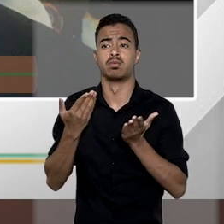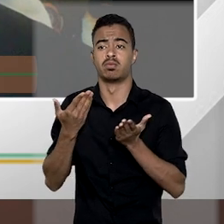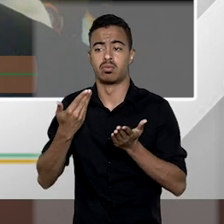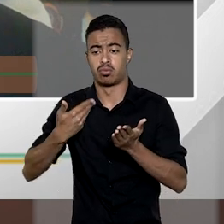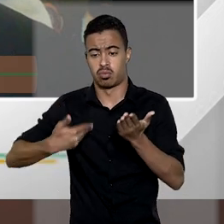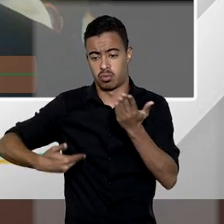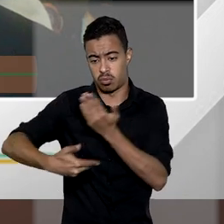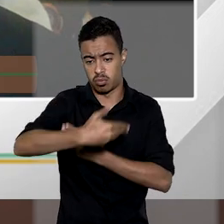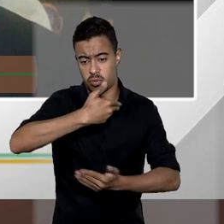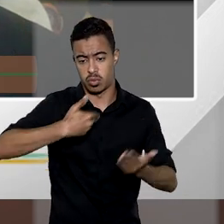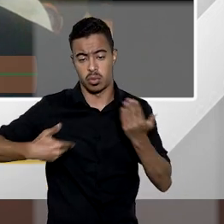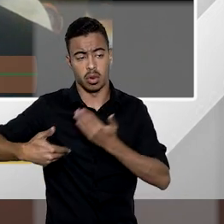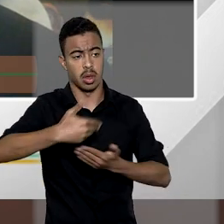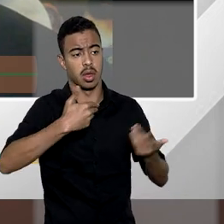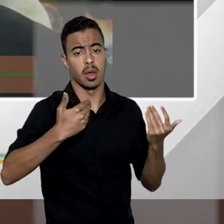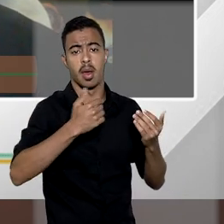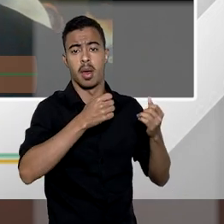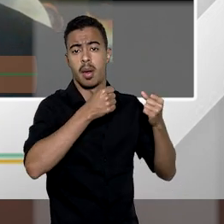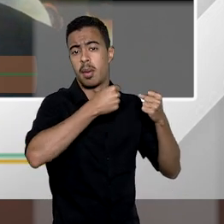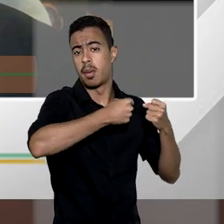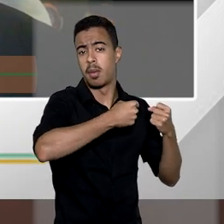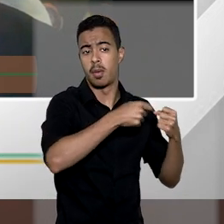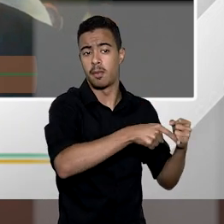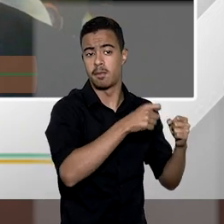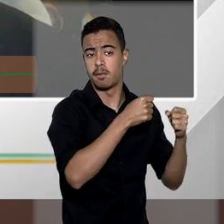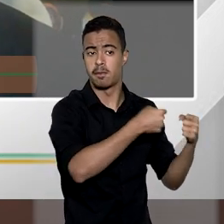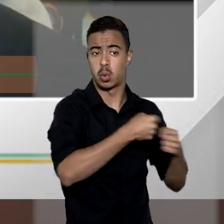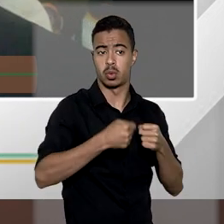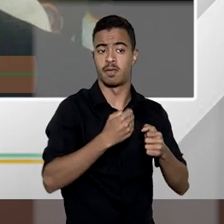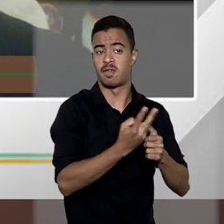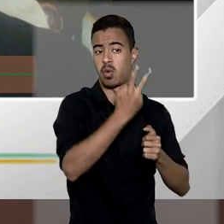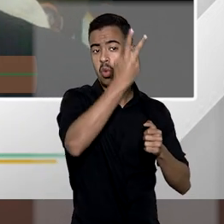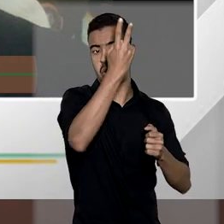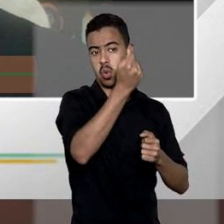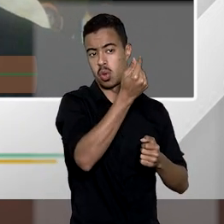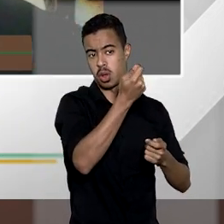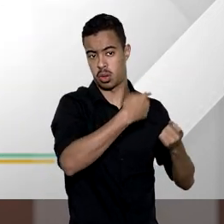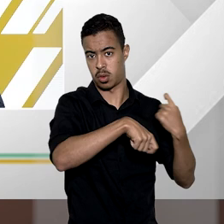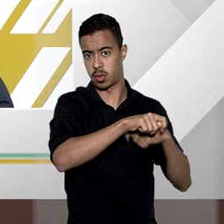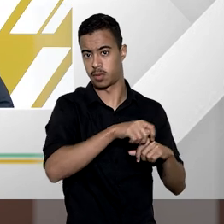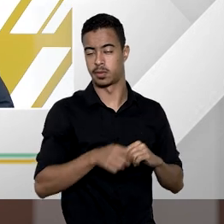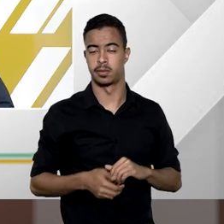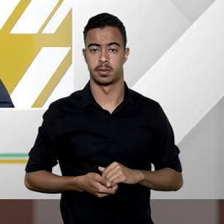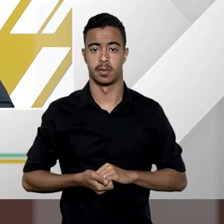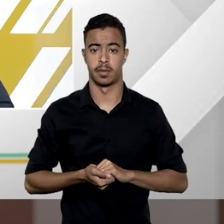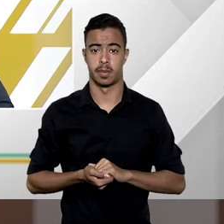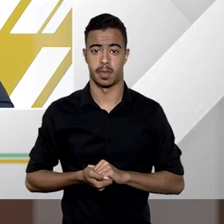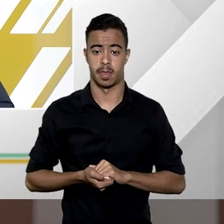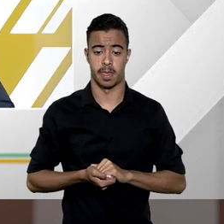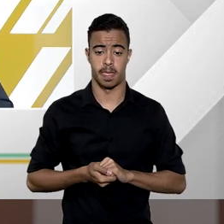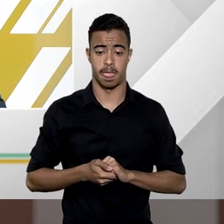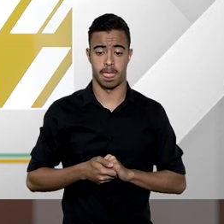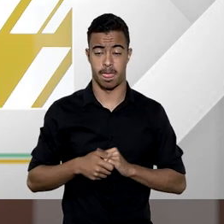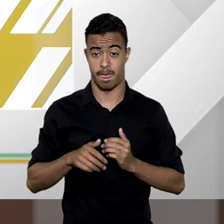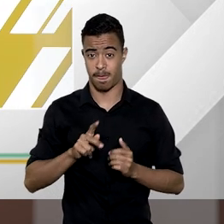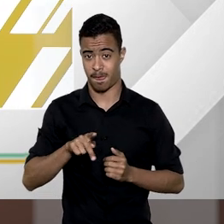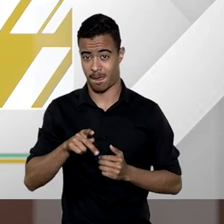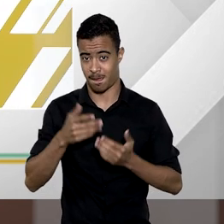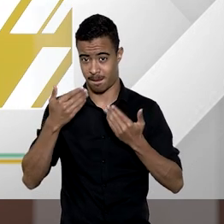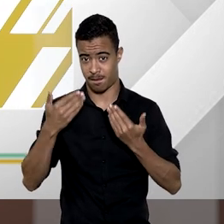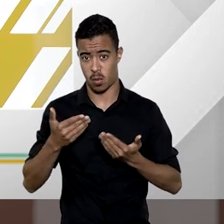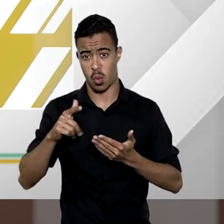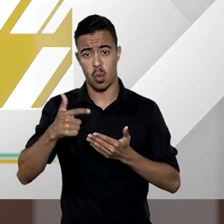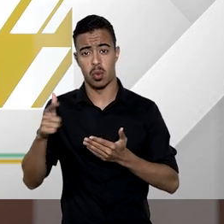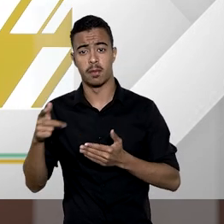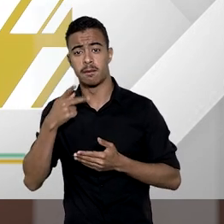integralização da potencialidade econômica do bem expropriado professor Egon na verdade